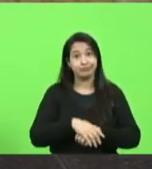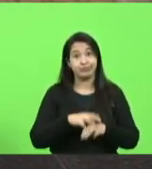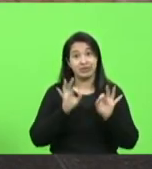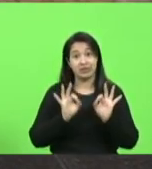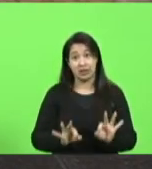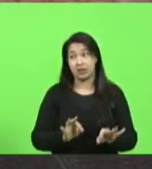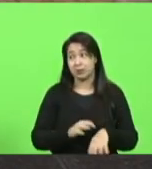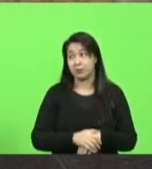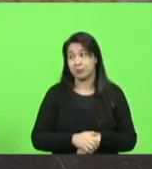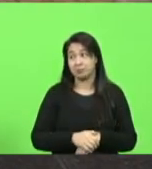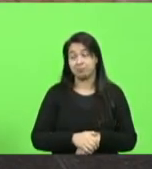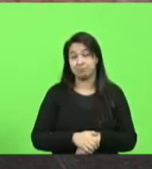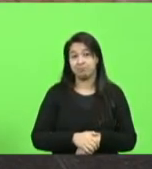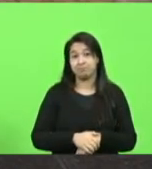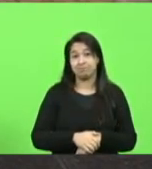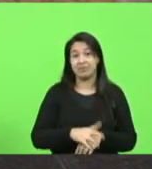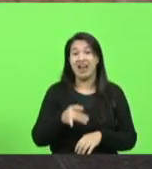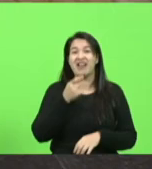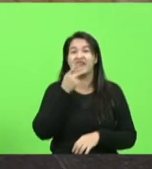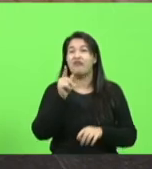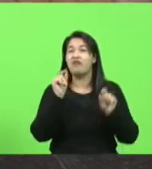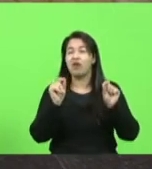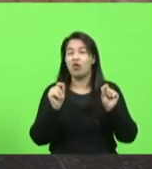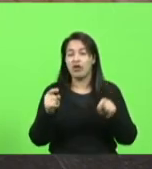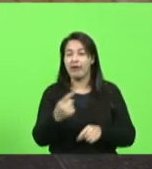Ele vai falar bem assim para você, nós vamos